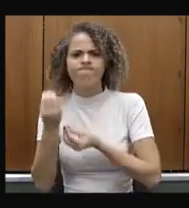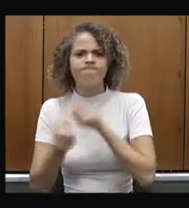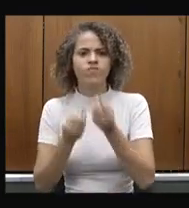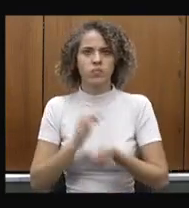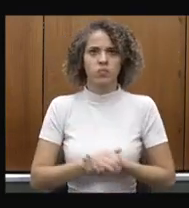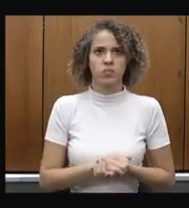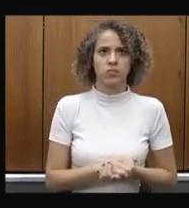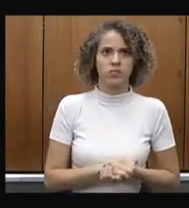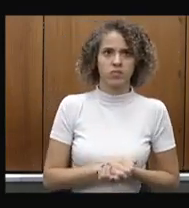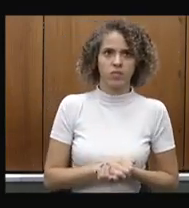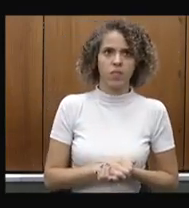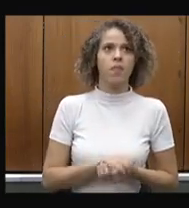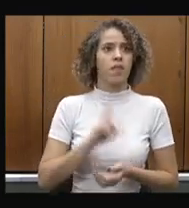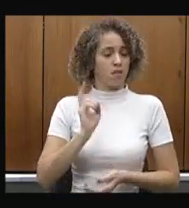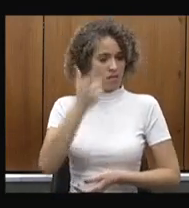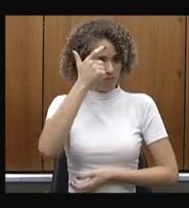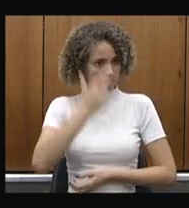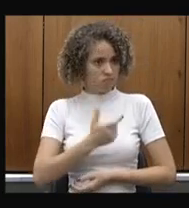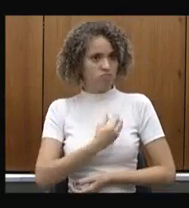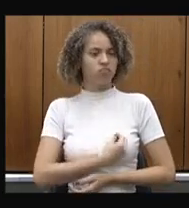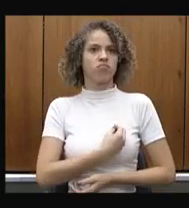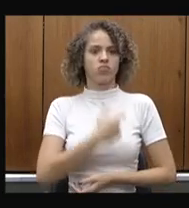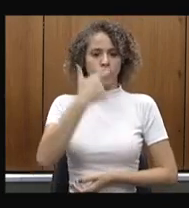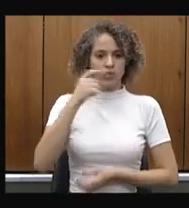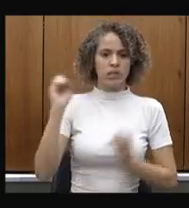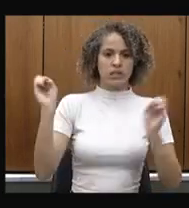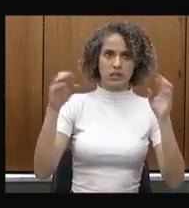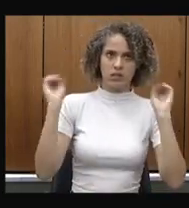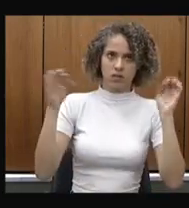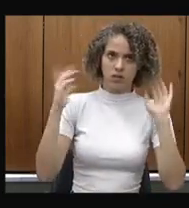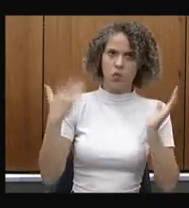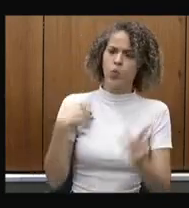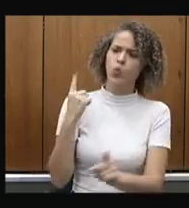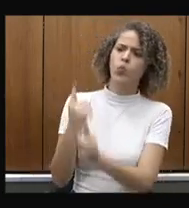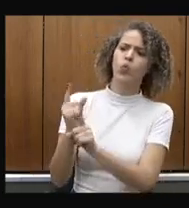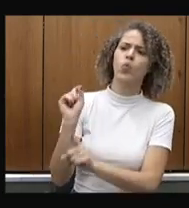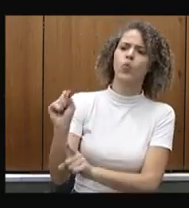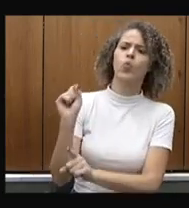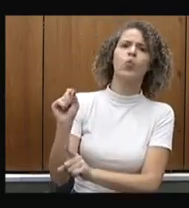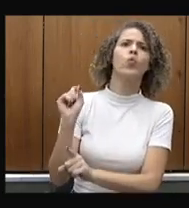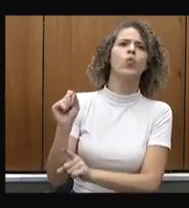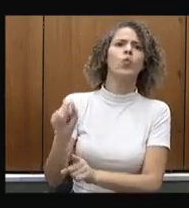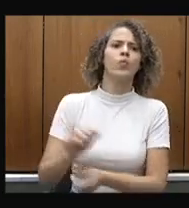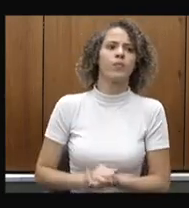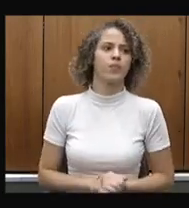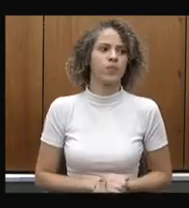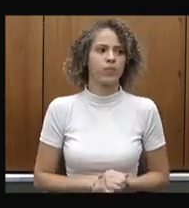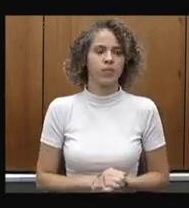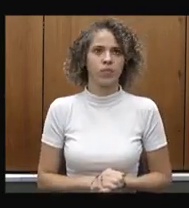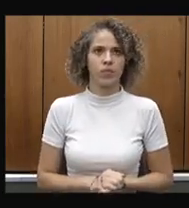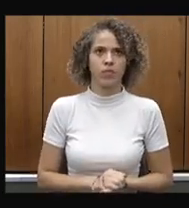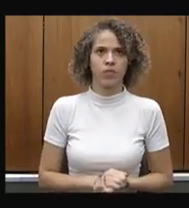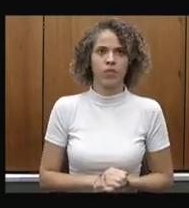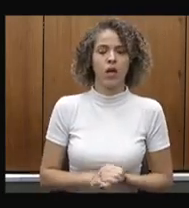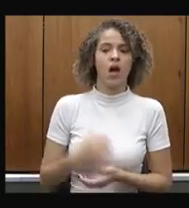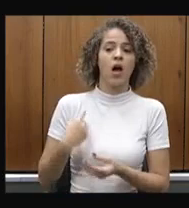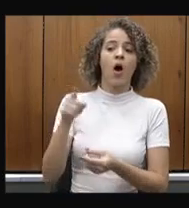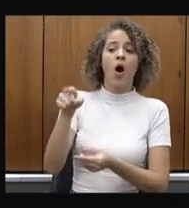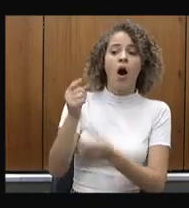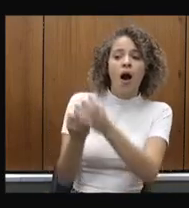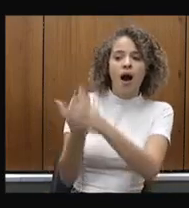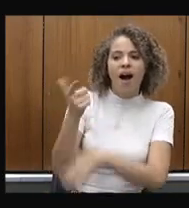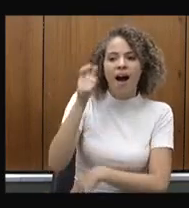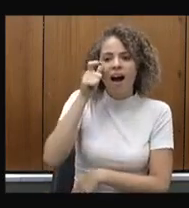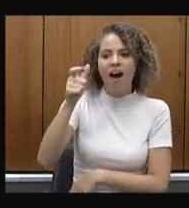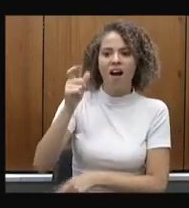em ter uma presidência do SAMU né que é descobrir o que é que tanto tem ali que há um interesse ao ponto